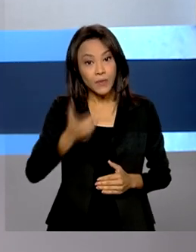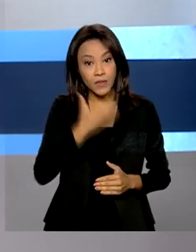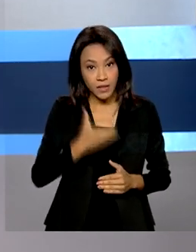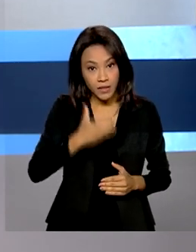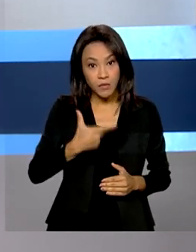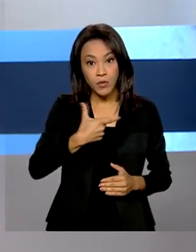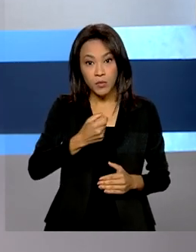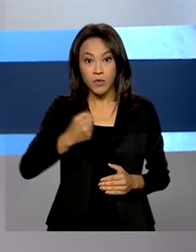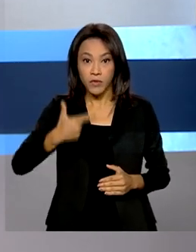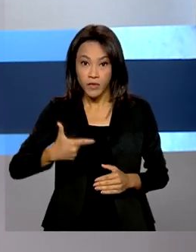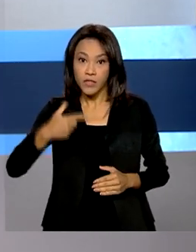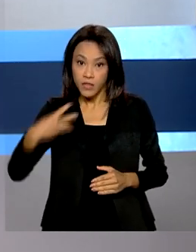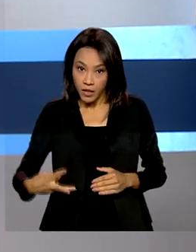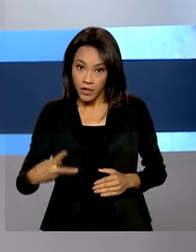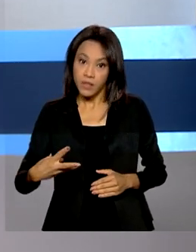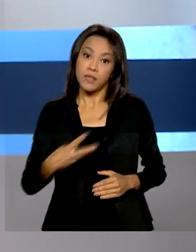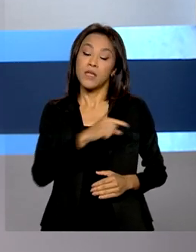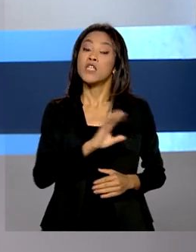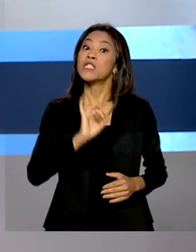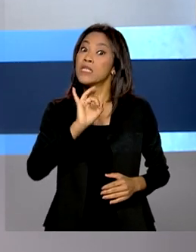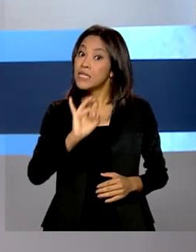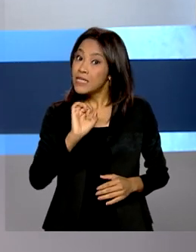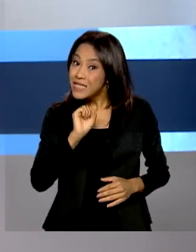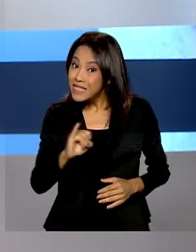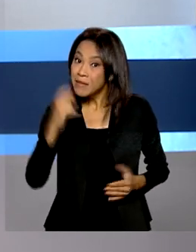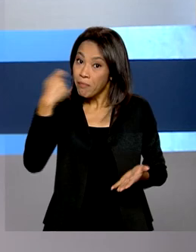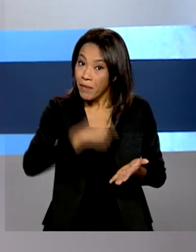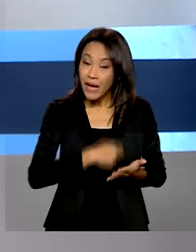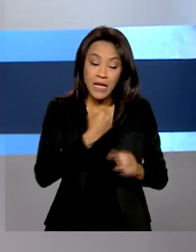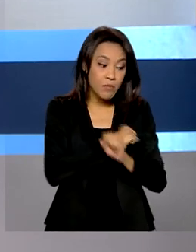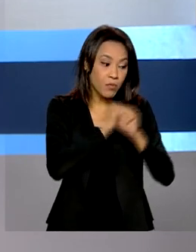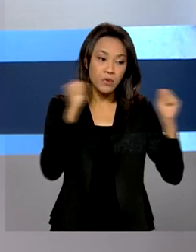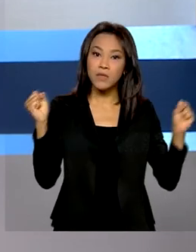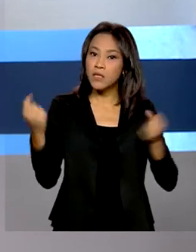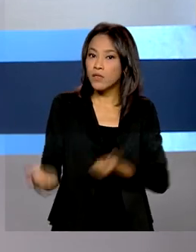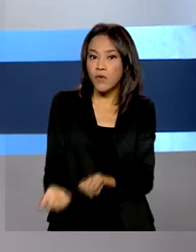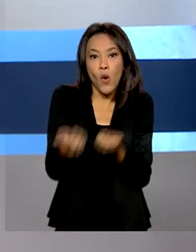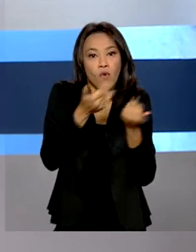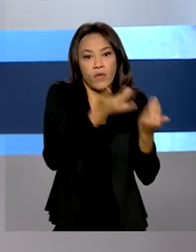valor pago será devolvido ao cliente somente se for impossível oferecer a remarcação.